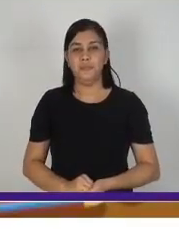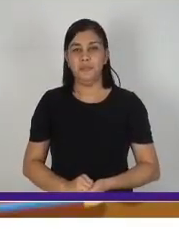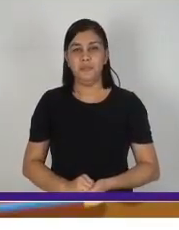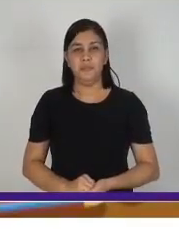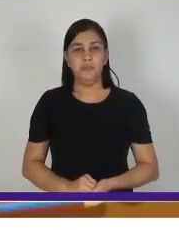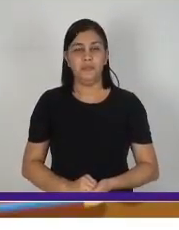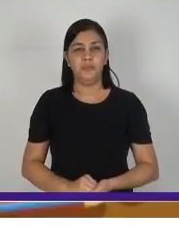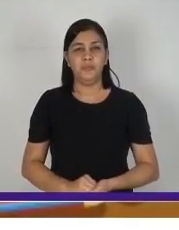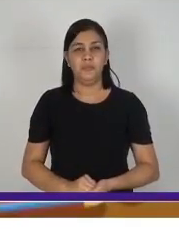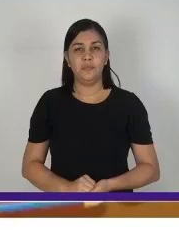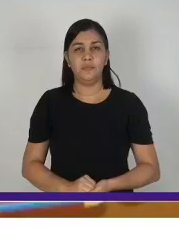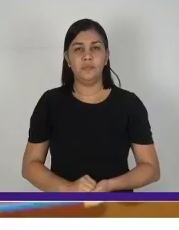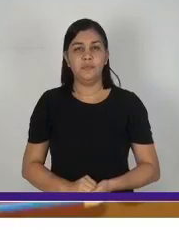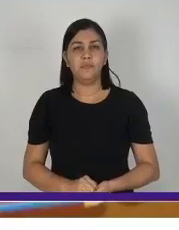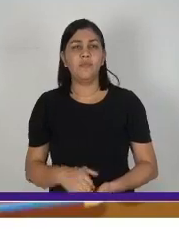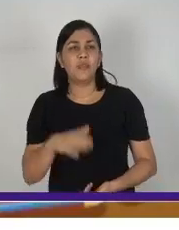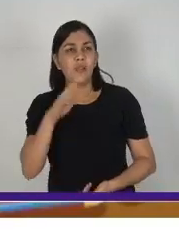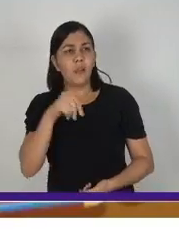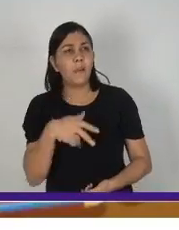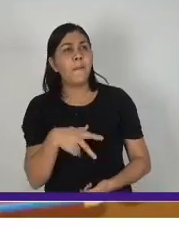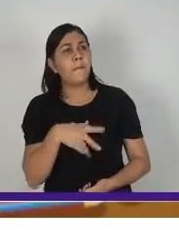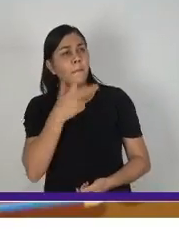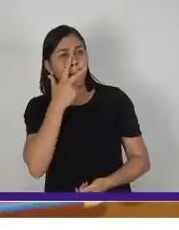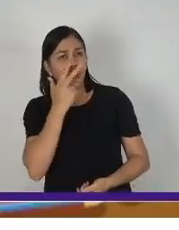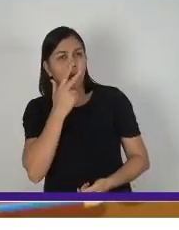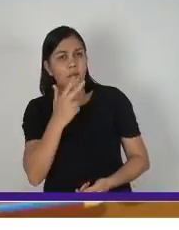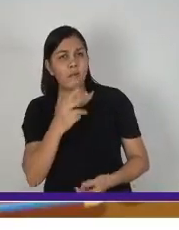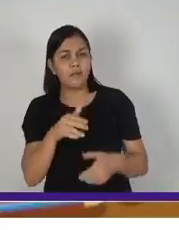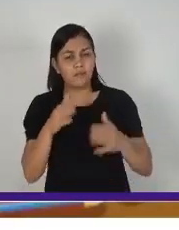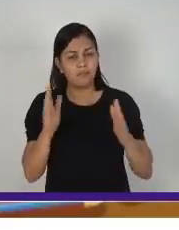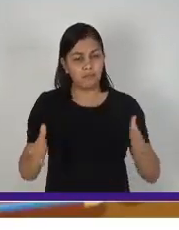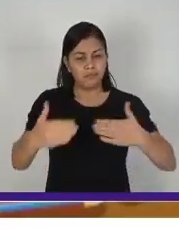Lift! Parece que a caixa está pesada, viu?